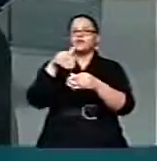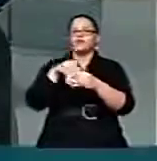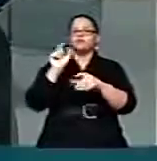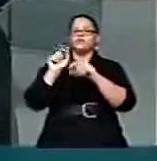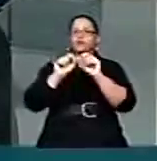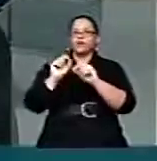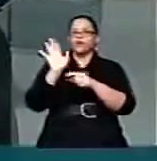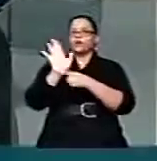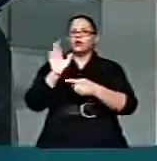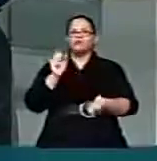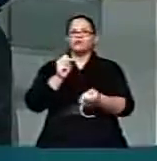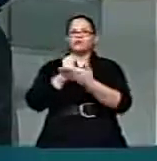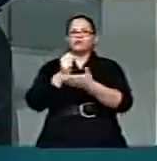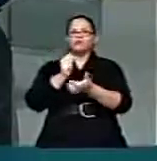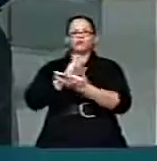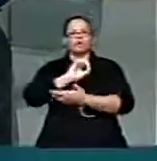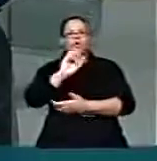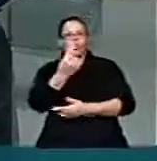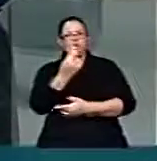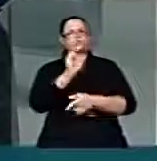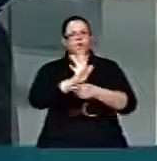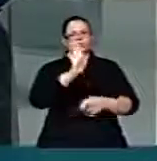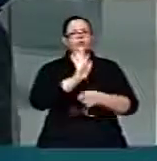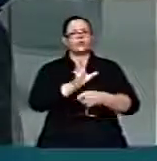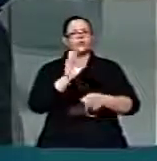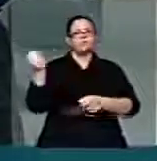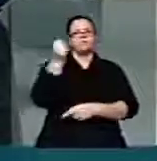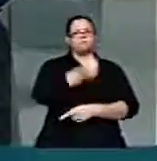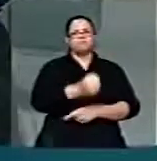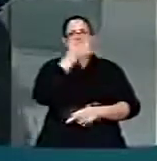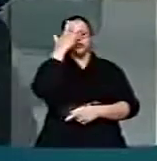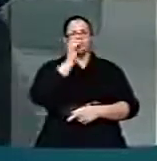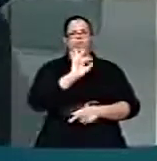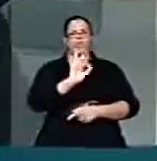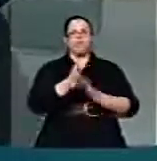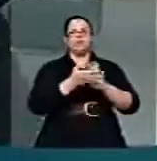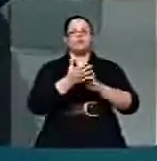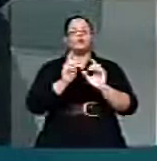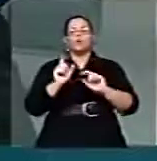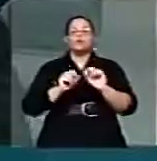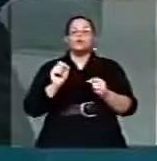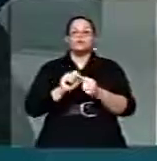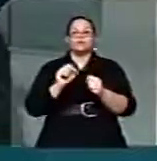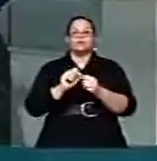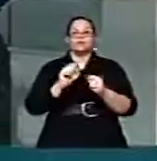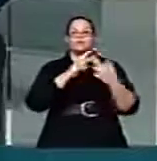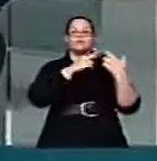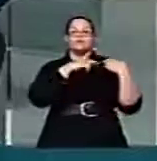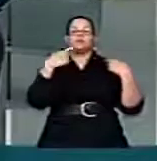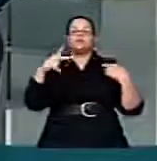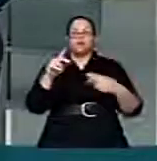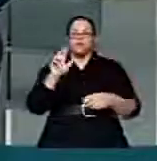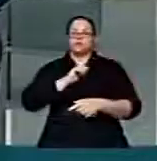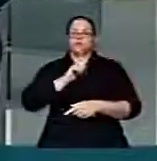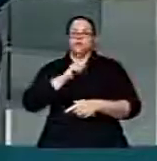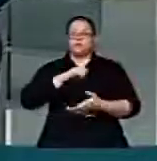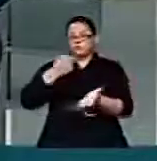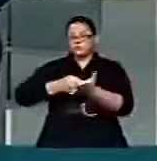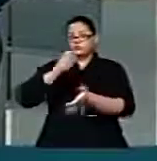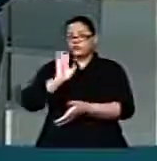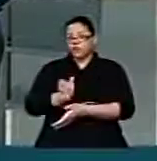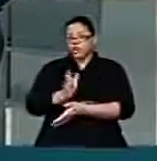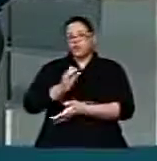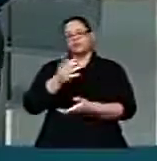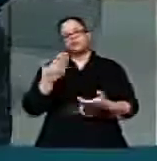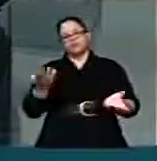Esse projeto que teve entrada no ano de 2011 foi remetido à Comissão de Constituição e Justiça e tem como relator o